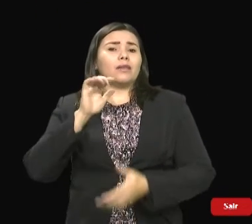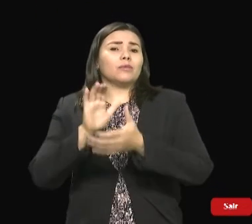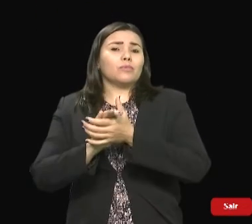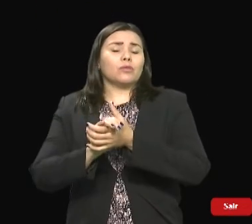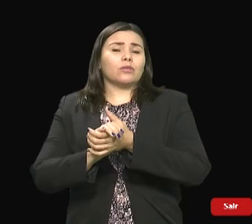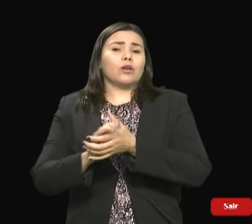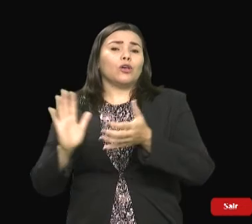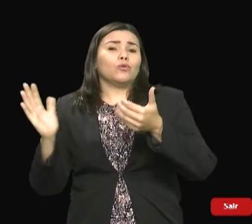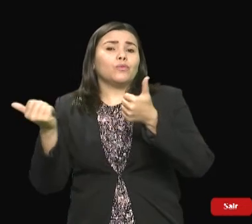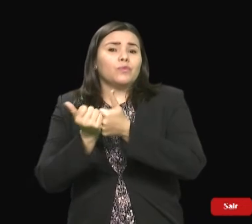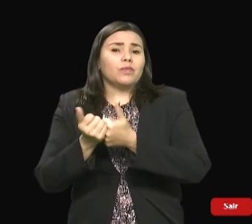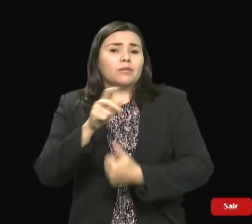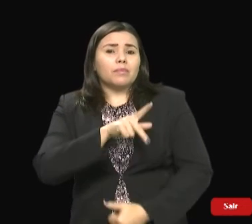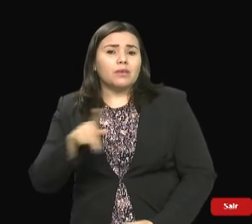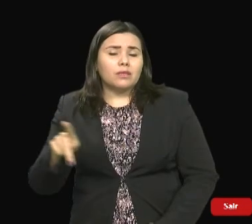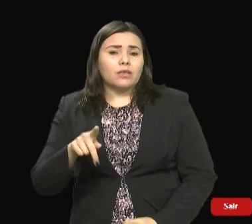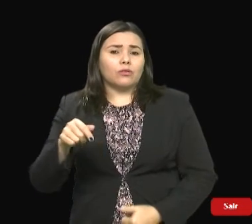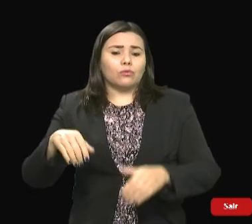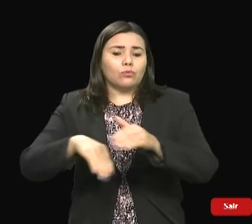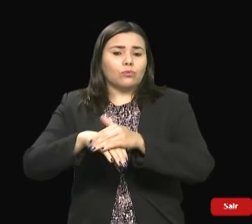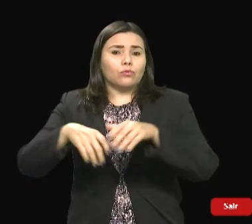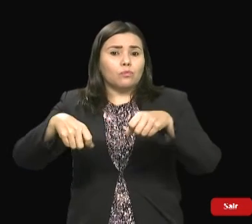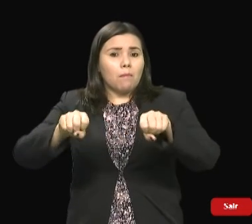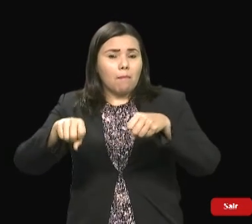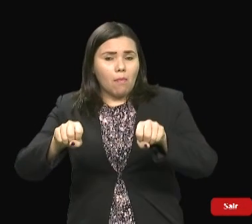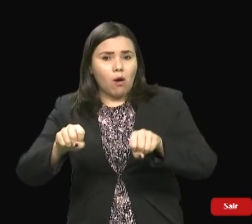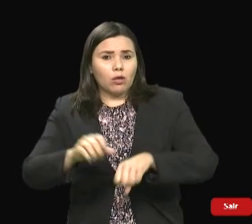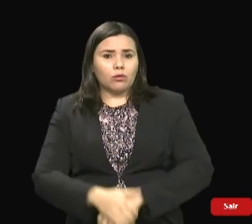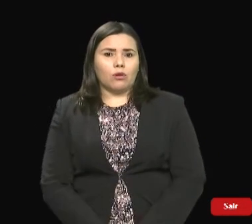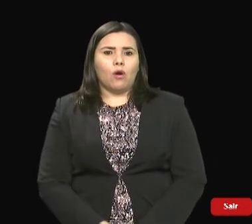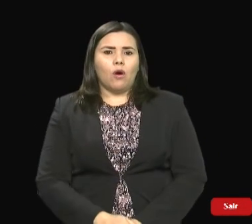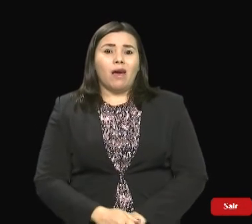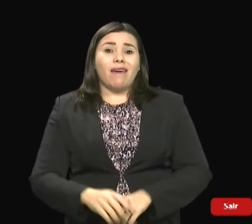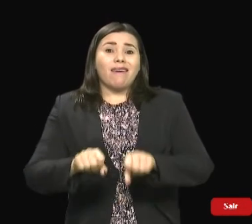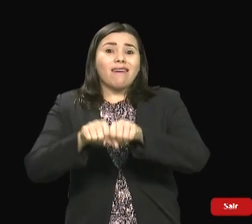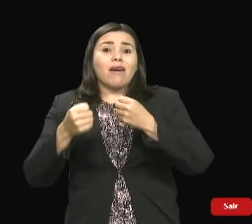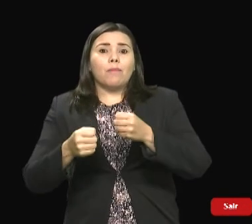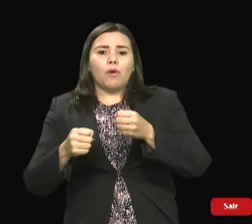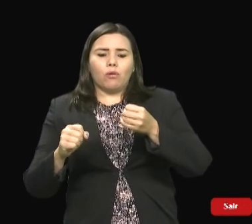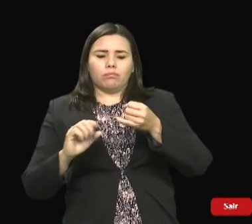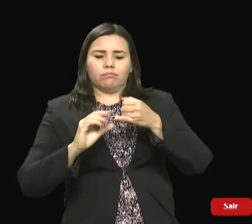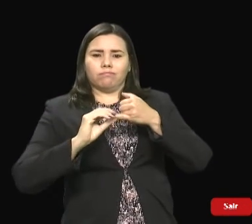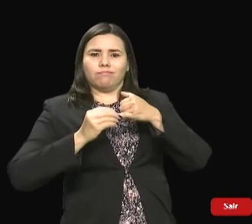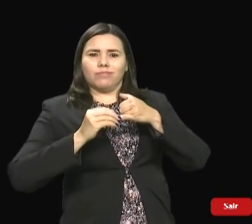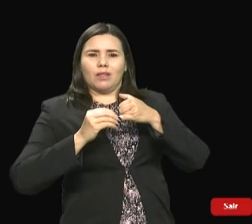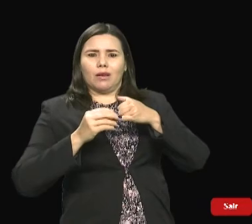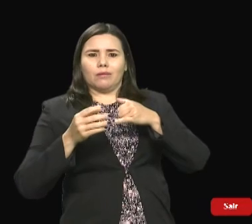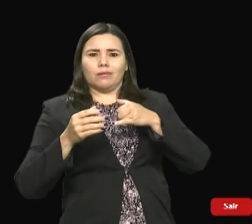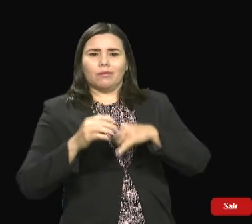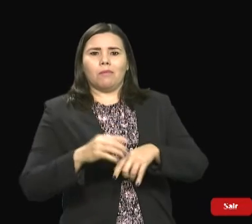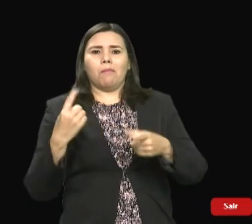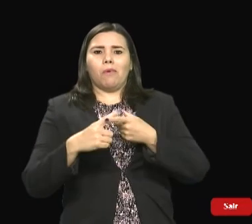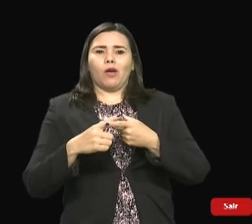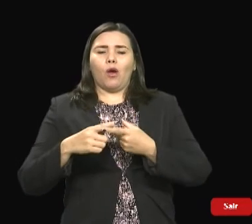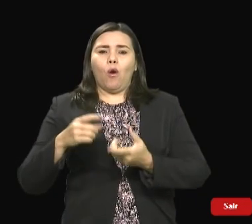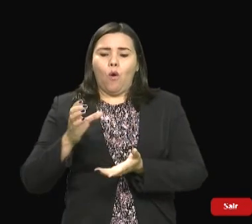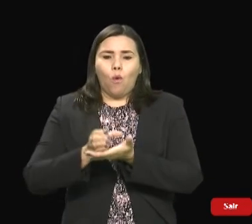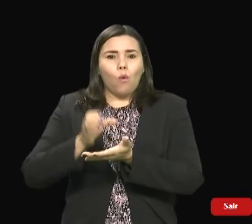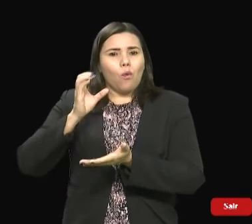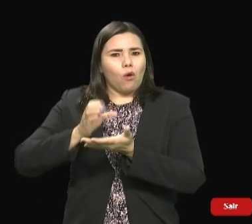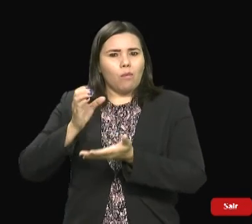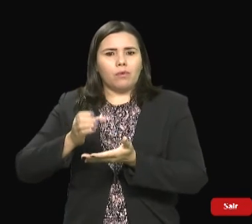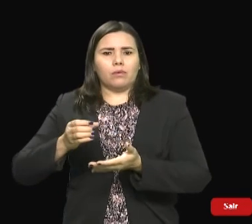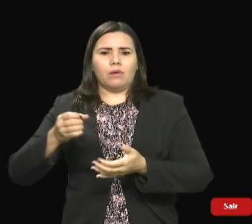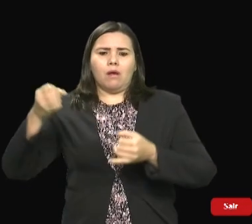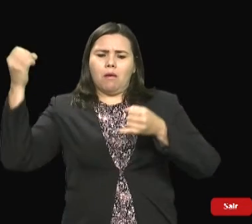-presidente do moto. Nós estamos com a maior dificuldade de conseguir as imagens do estádio. Então, eu já faço o pedido aqui à Secretaria